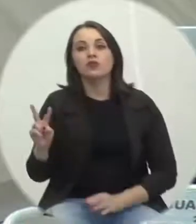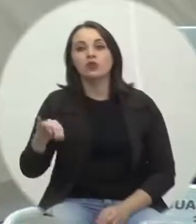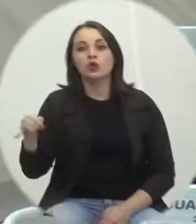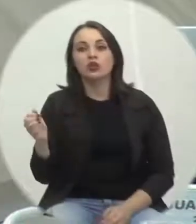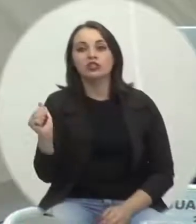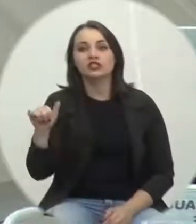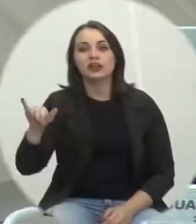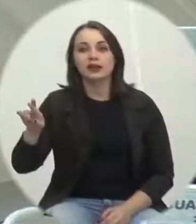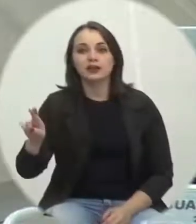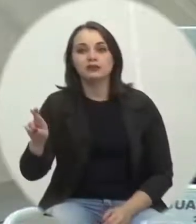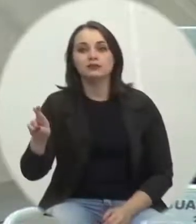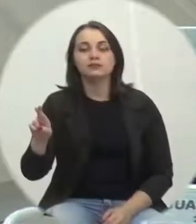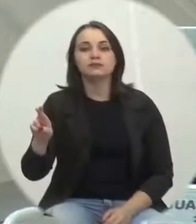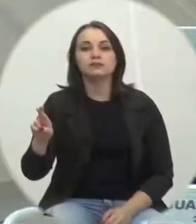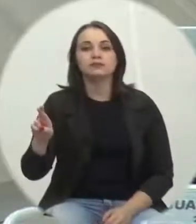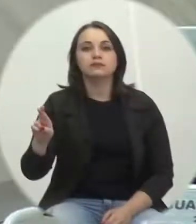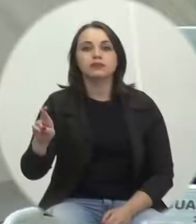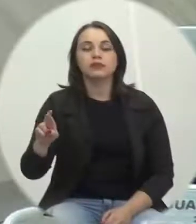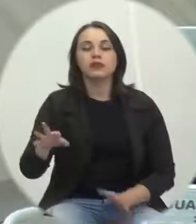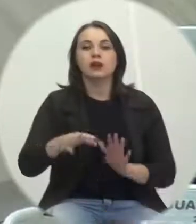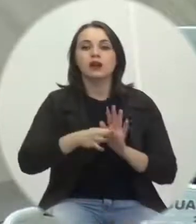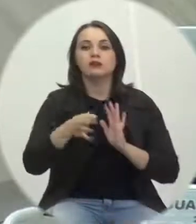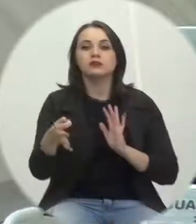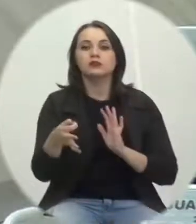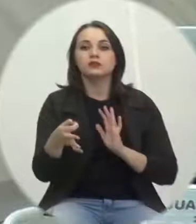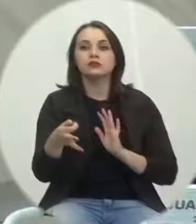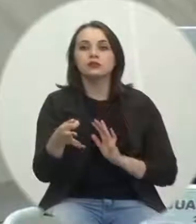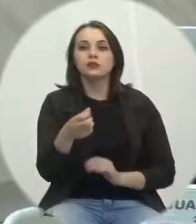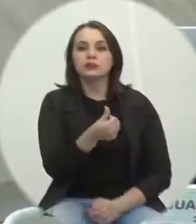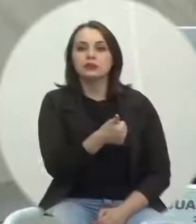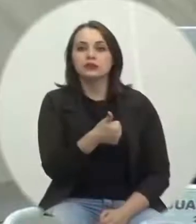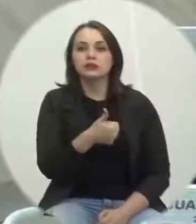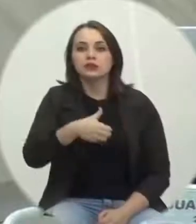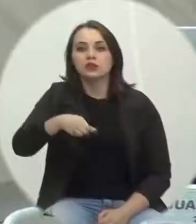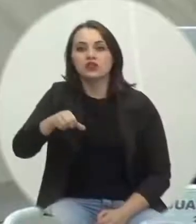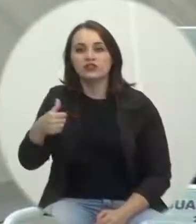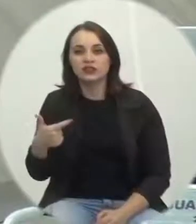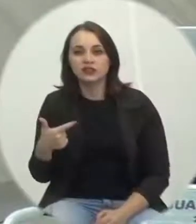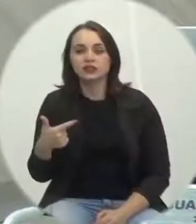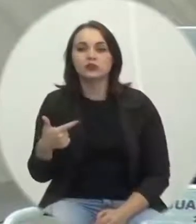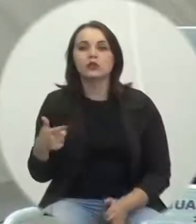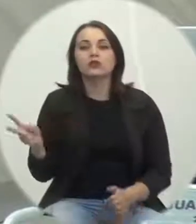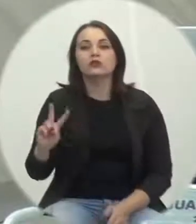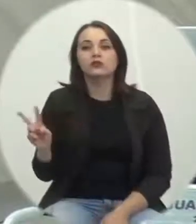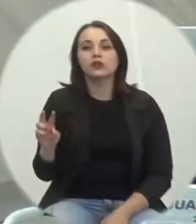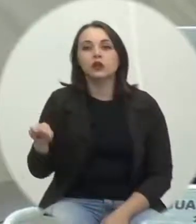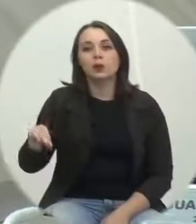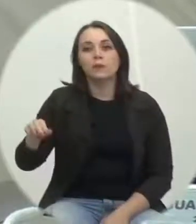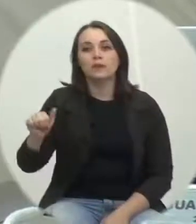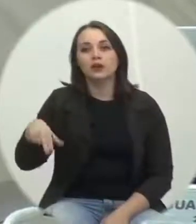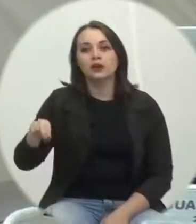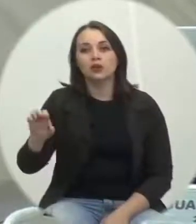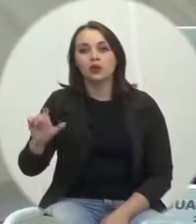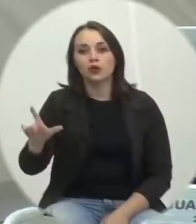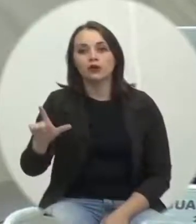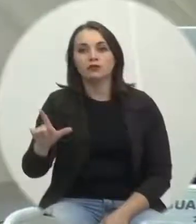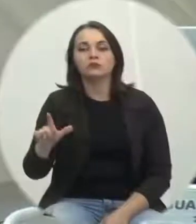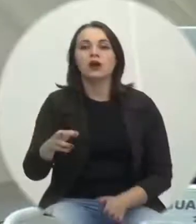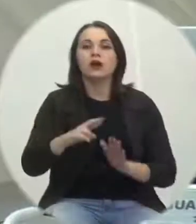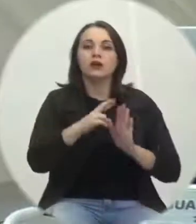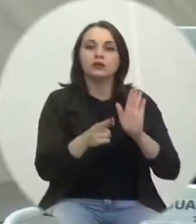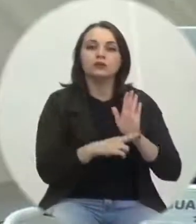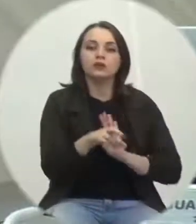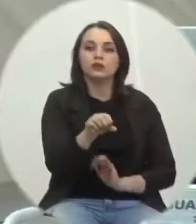Jair Augusto Alexandre. Indicação 192, 21, de autoria do vereador Manuel Roseng. Requerimento